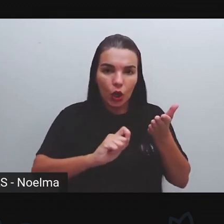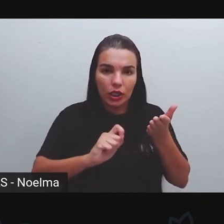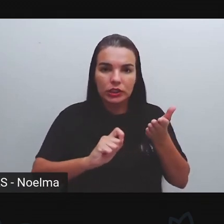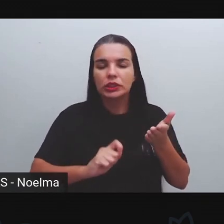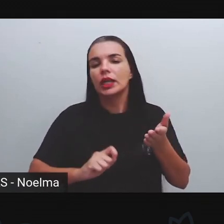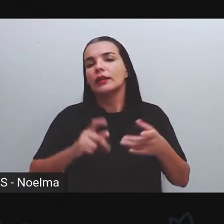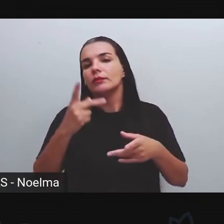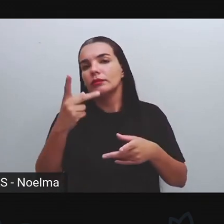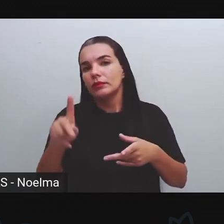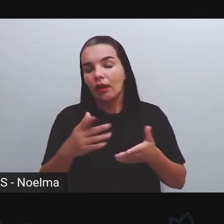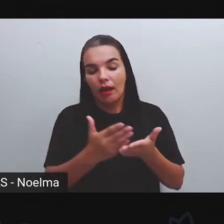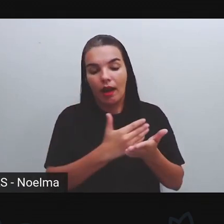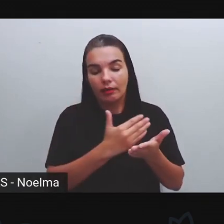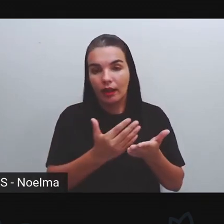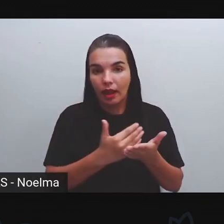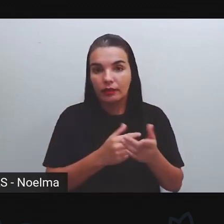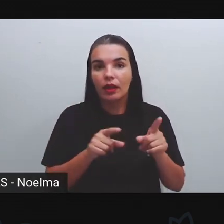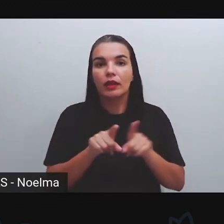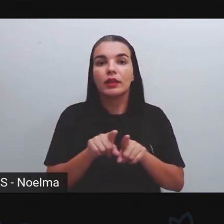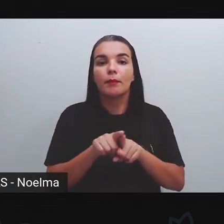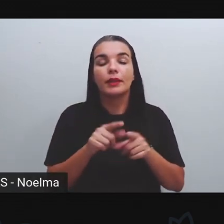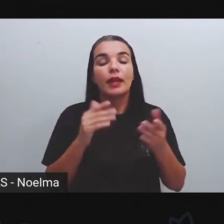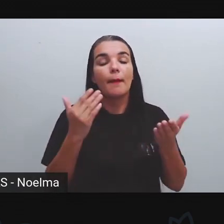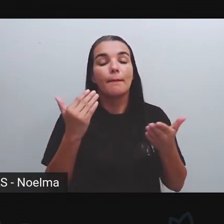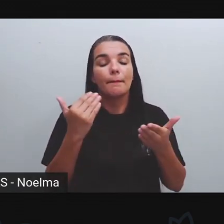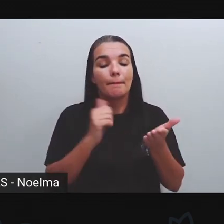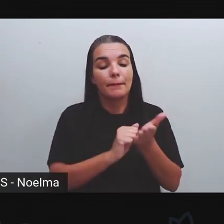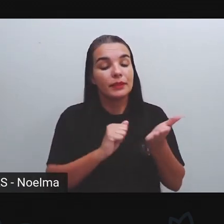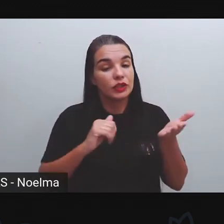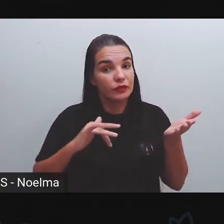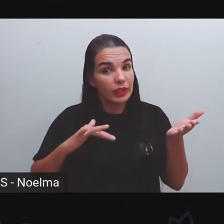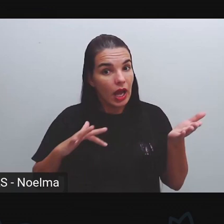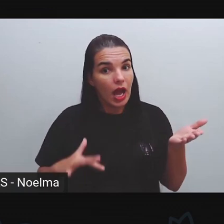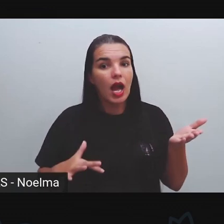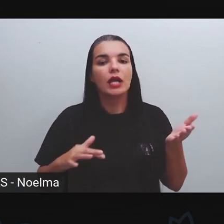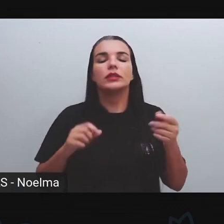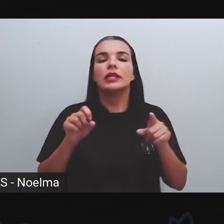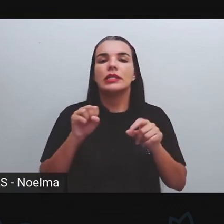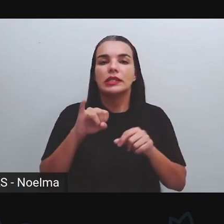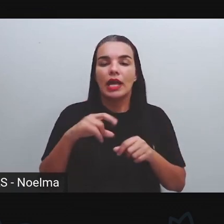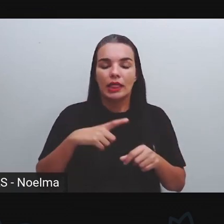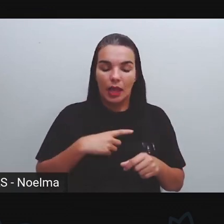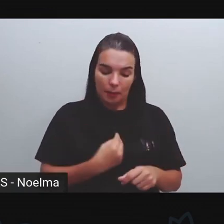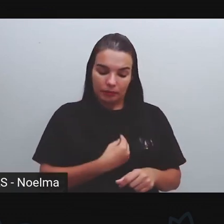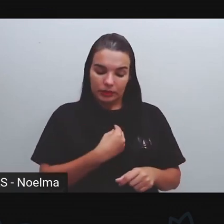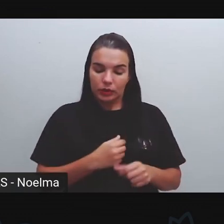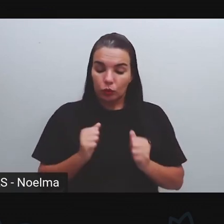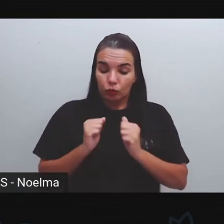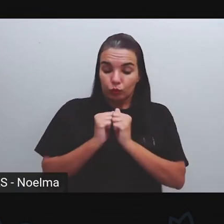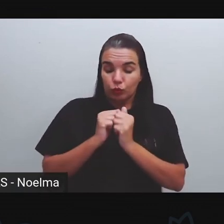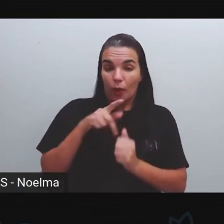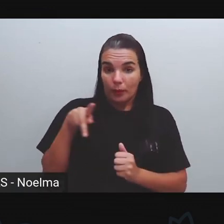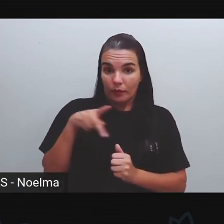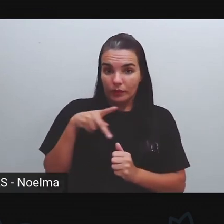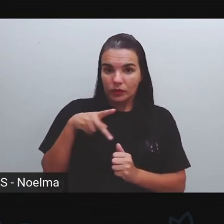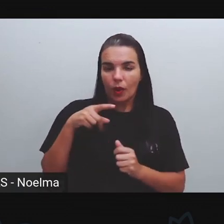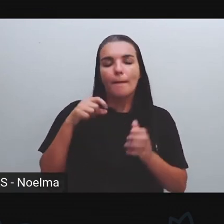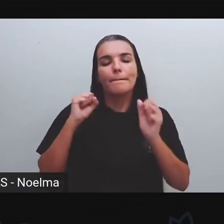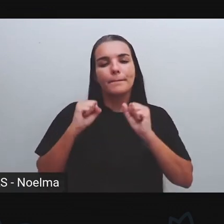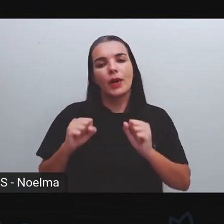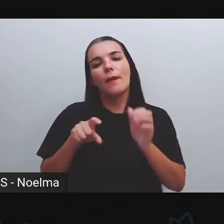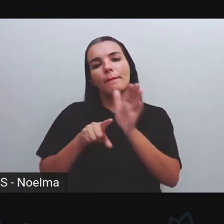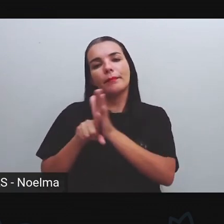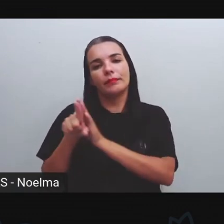no seu caderno ou até mesmo na própria atividade ali, para quando vocês estiverem no momento presencial, vocês tirarem essas